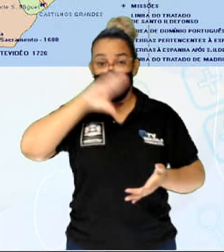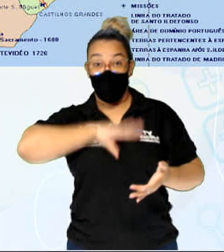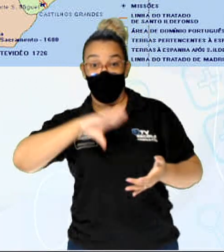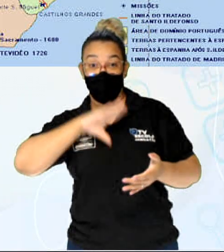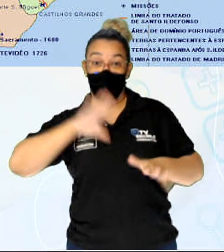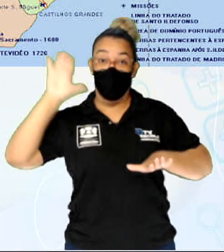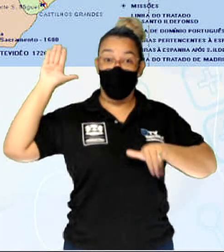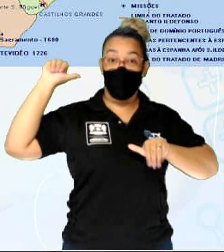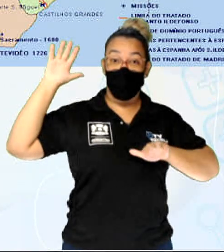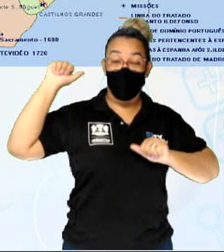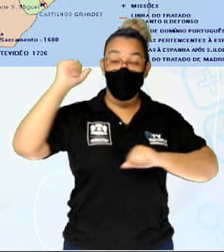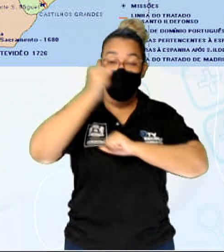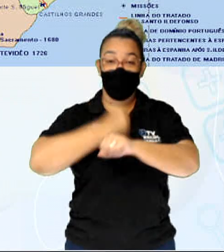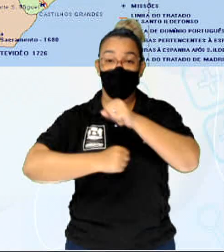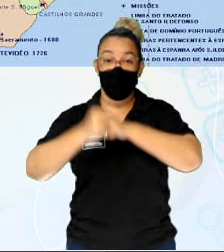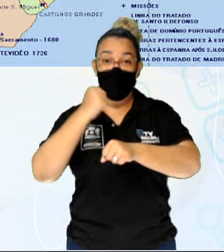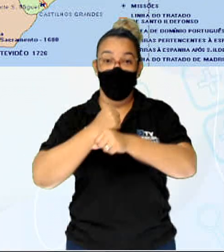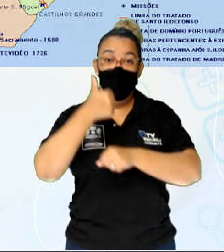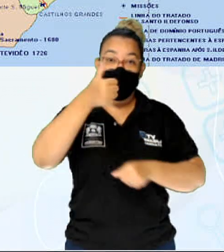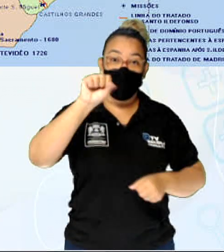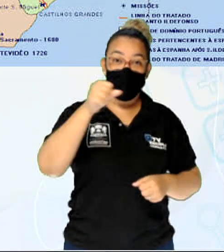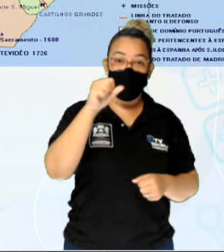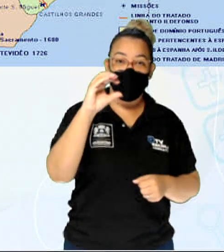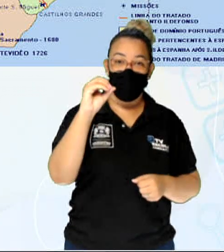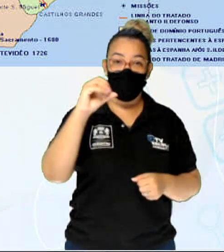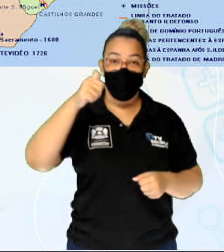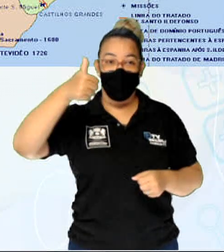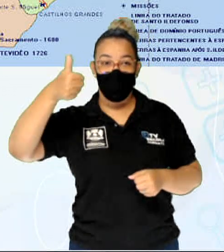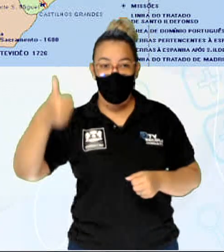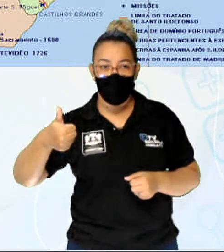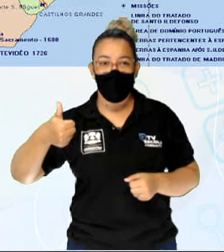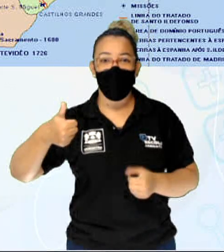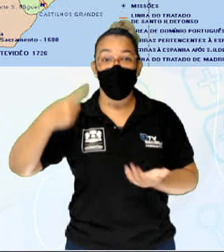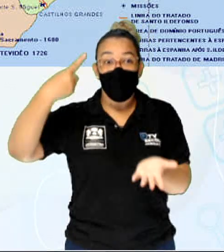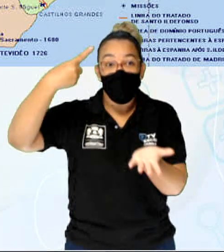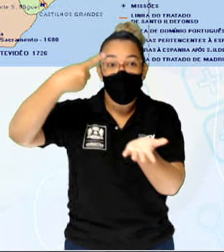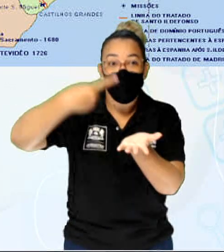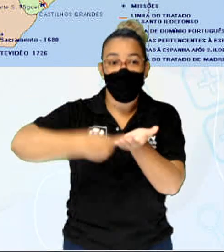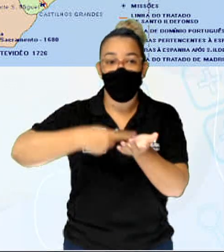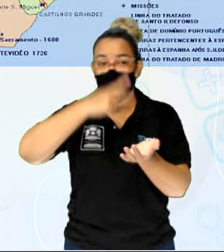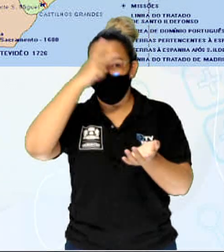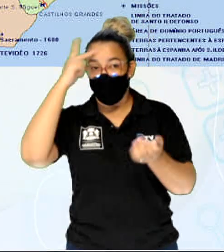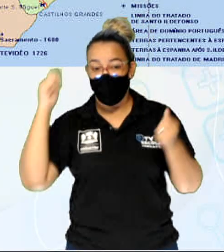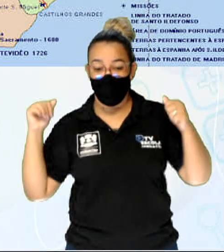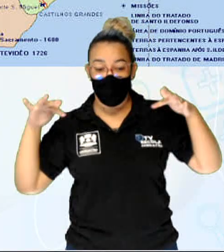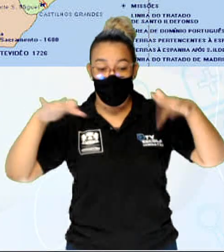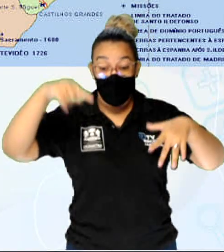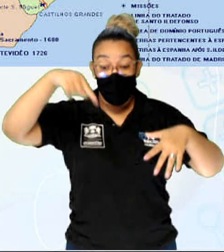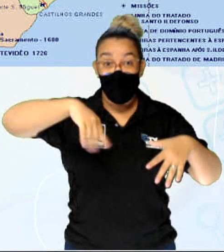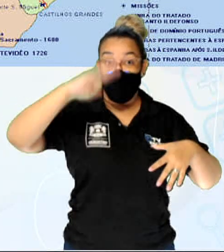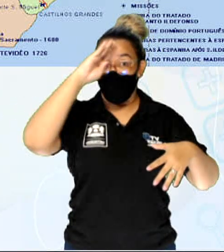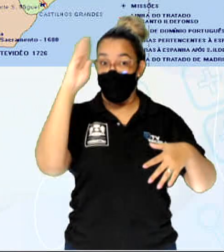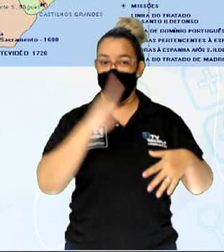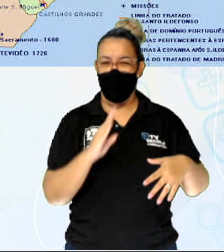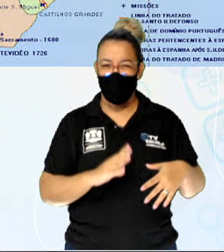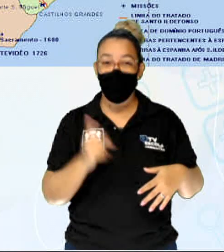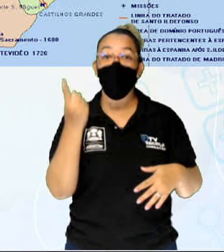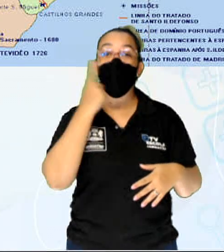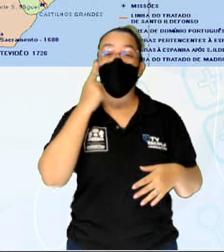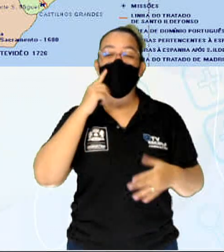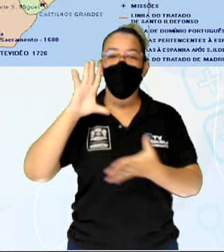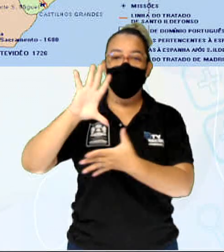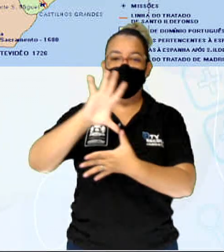1801, que incorpora também, definitivamente, os Sete Povos das Missões ao Brasil. Então, está aí o mapa,